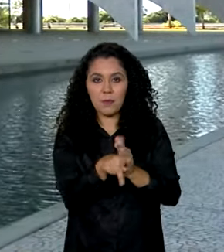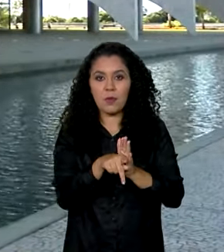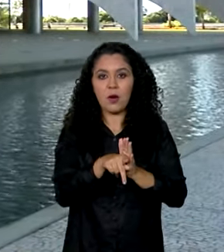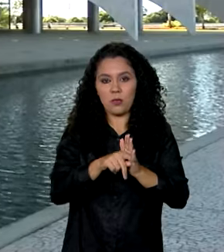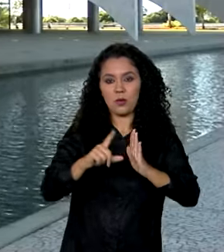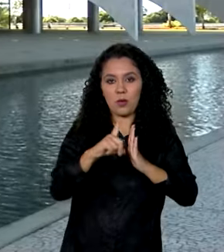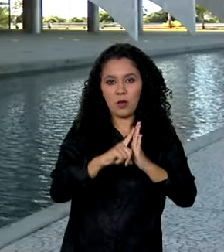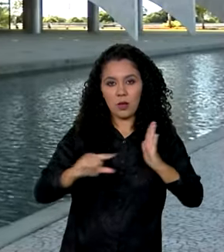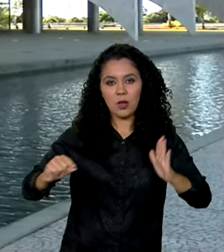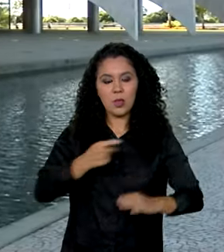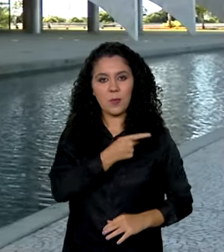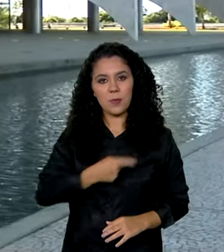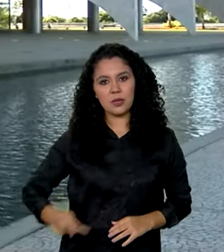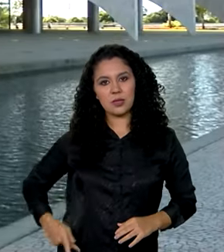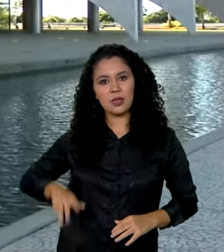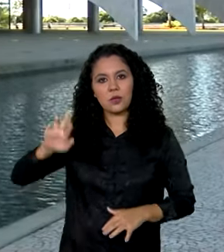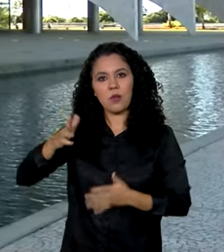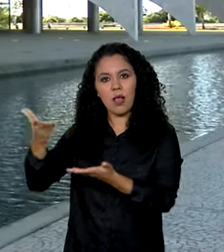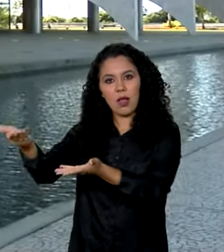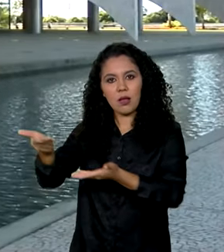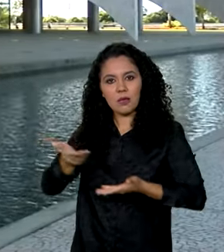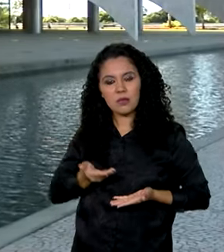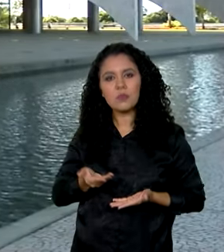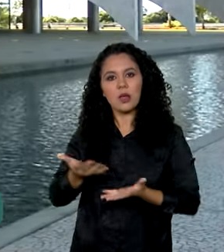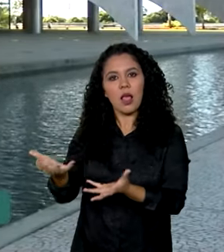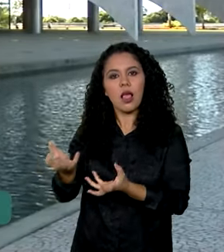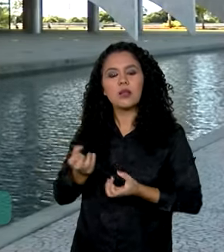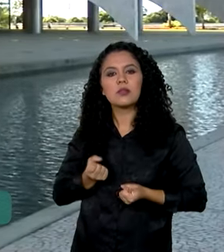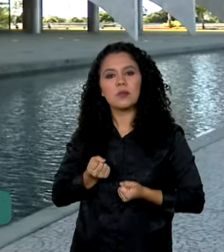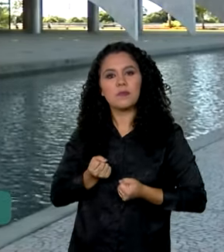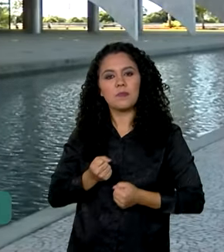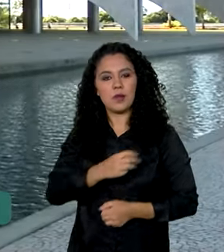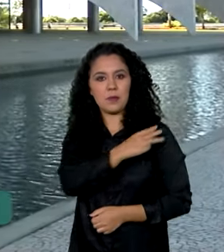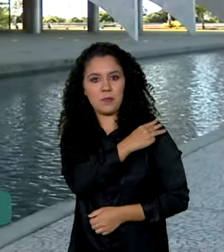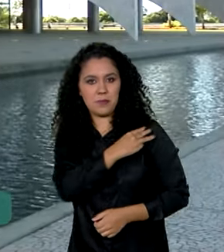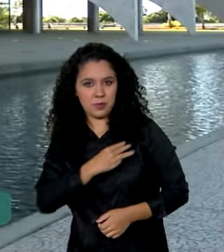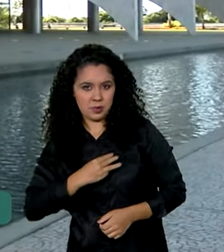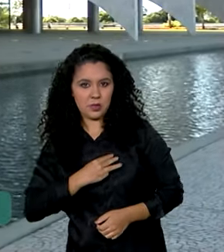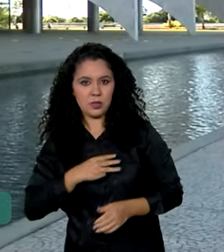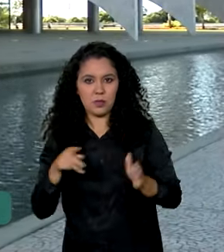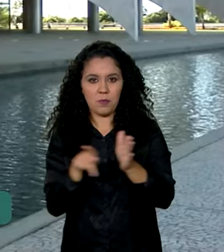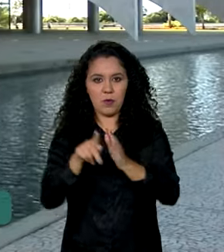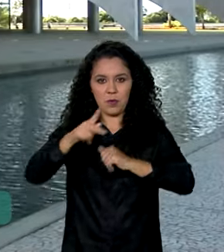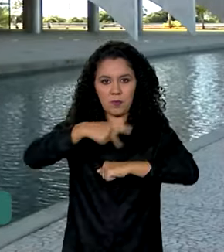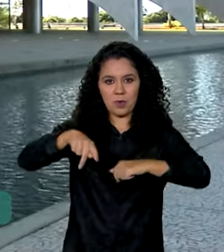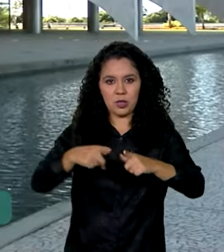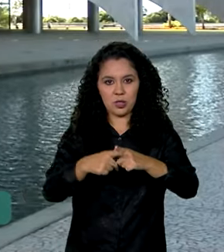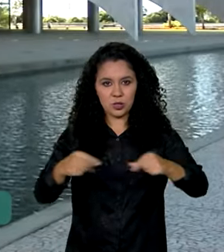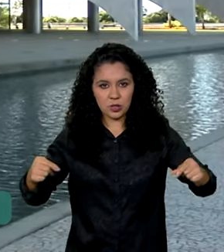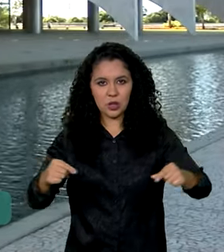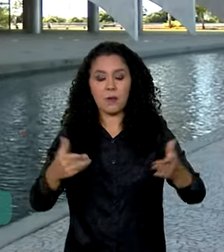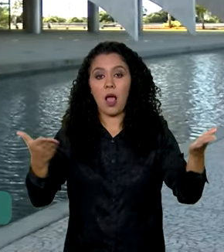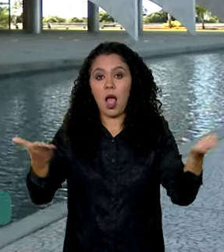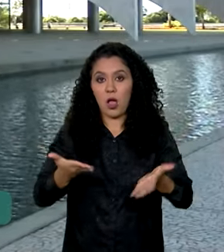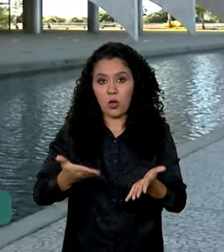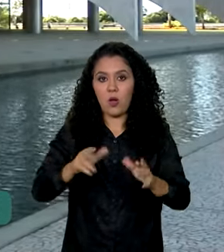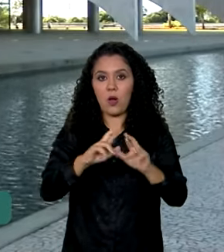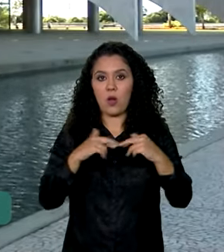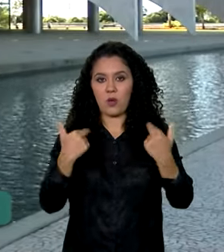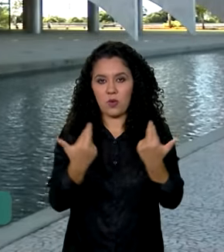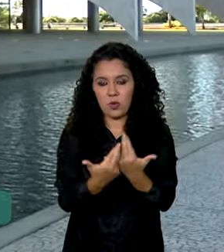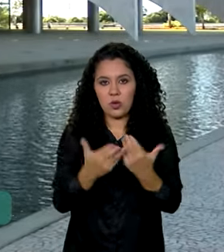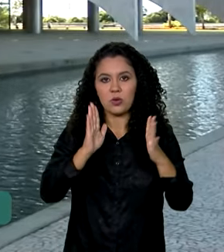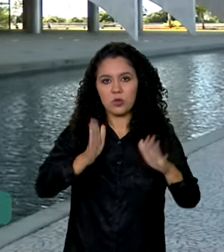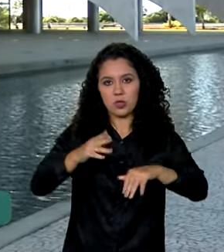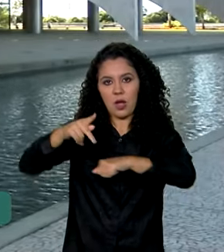Lula recebeu o primeiro-ministro do Japão, Fumi Okida. Eles agora estão participando de uma reunião bilateral e depois